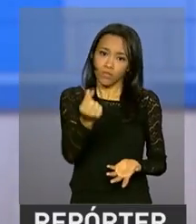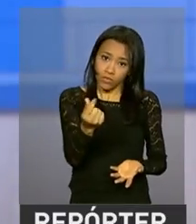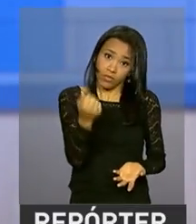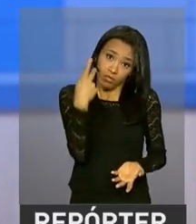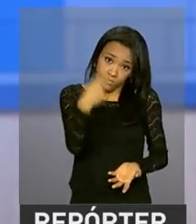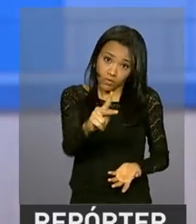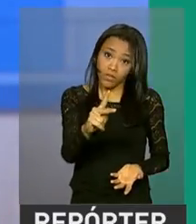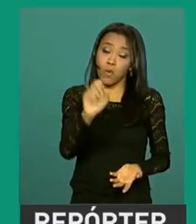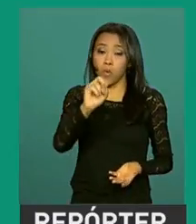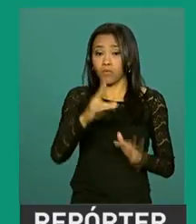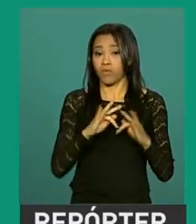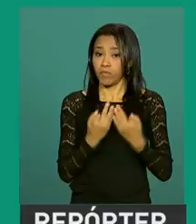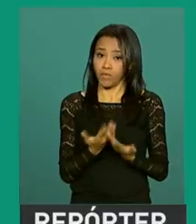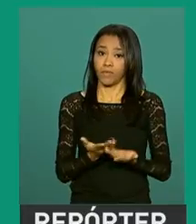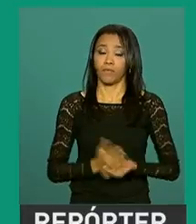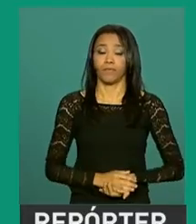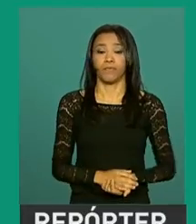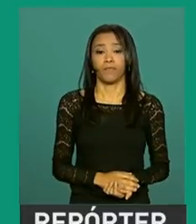próprio e a sua família.